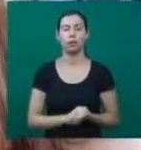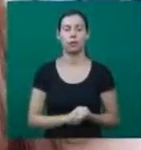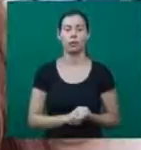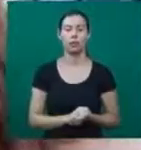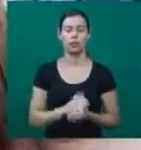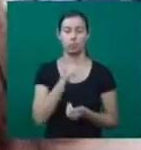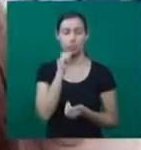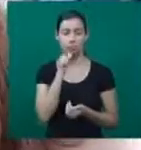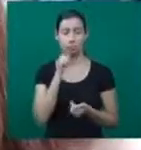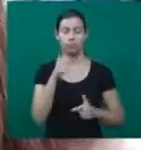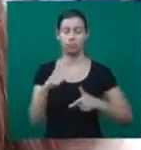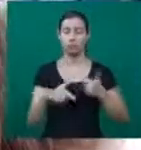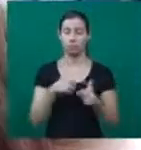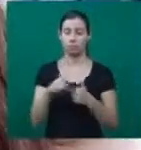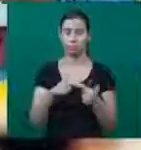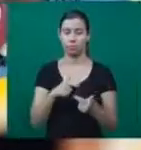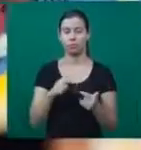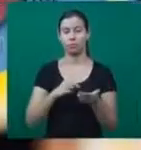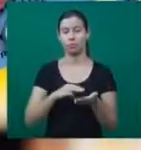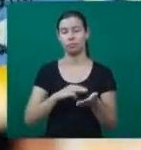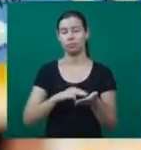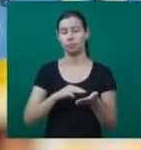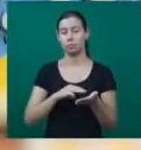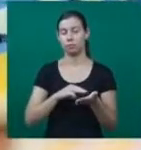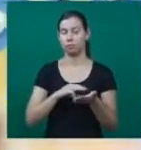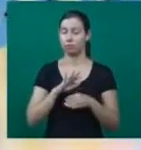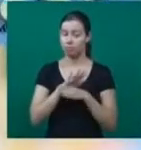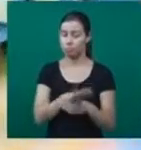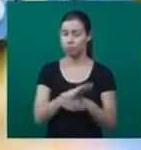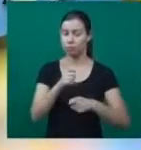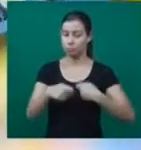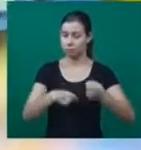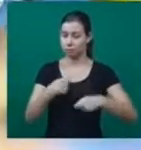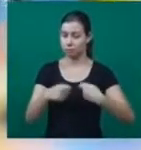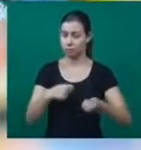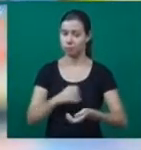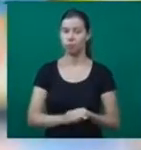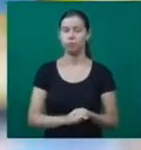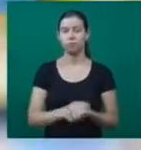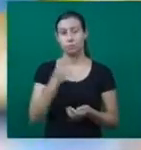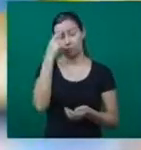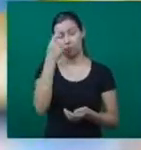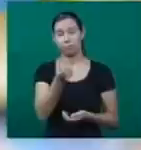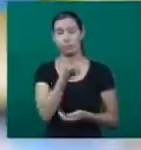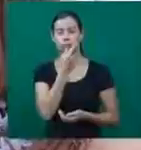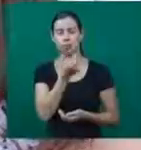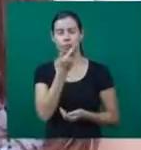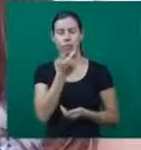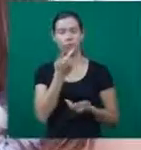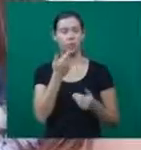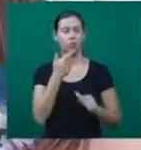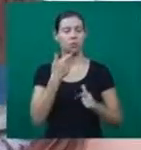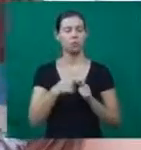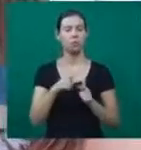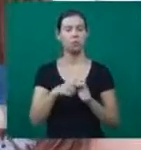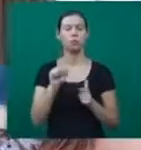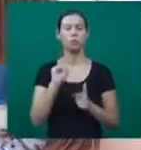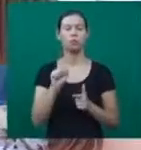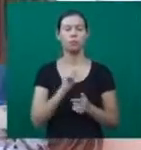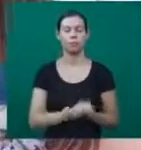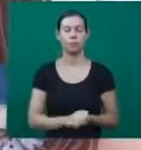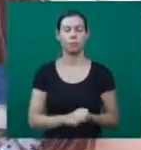administrativa ainda tinha medo do que o remédio podia causar ao seu corpo. O que eu tinha mais medo era de ter uma